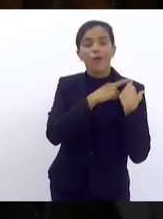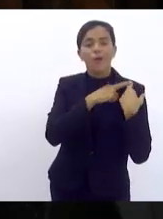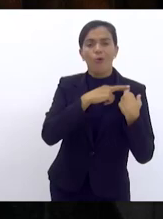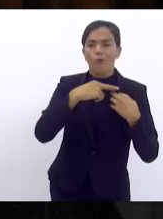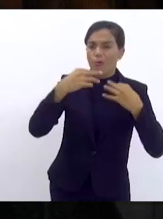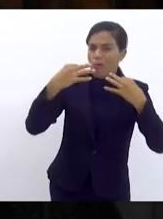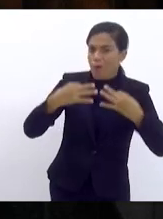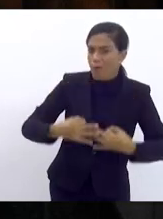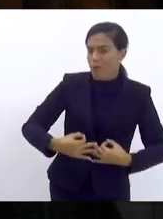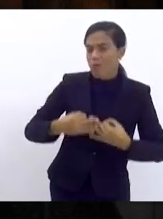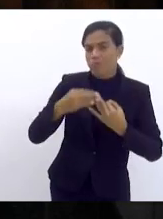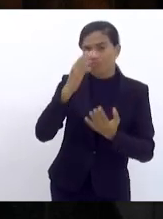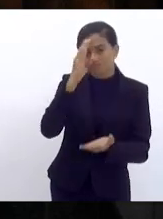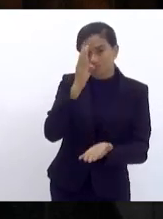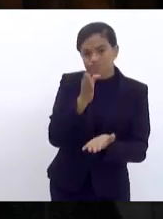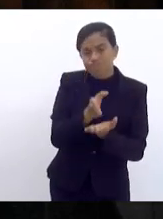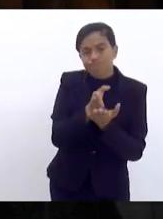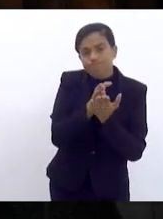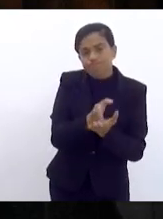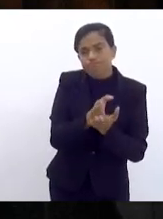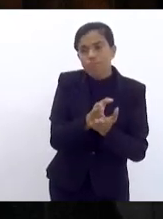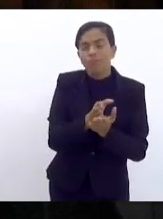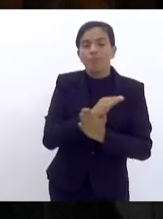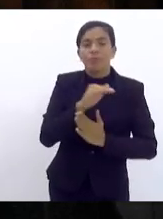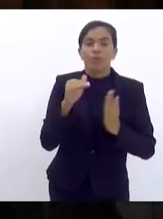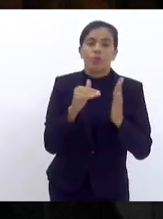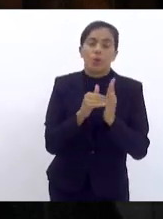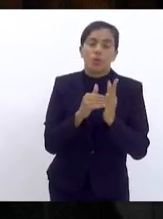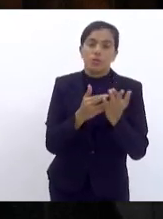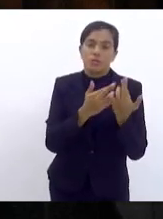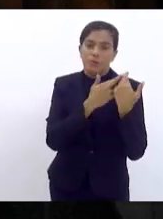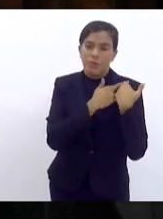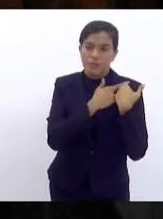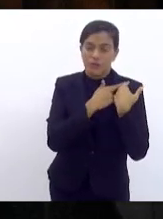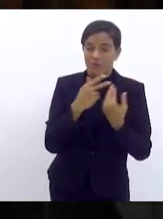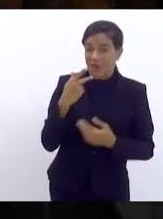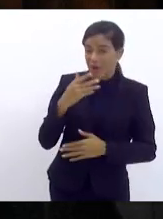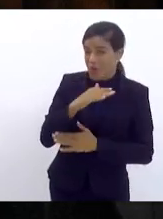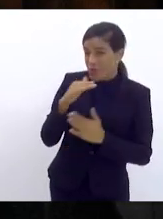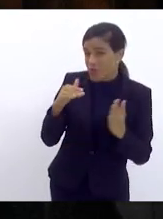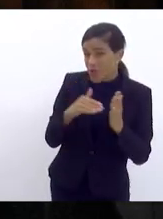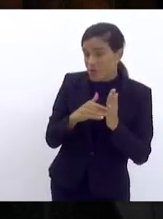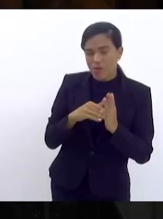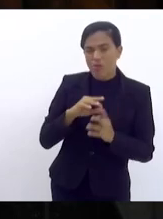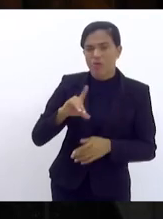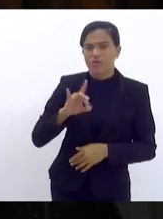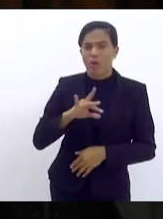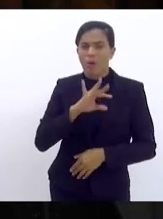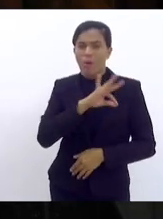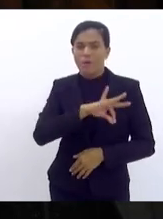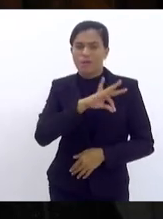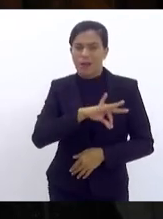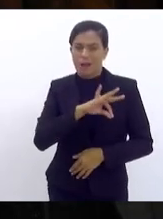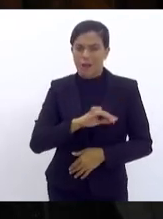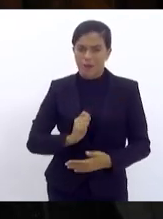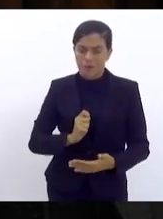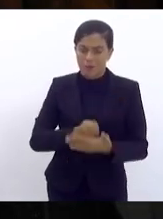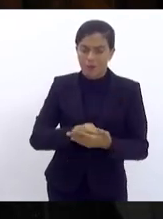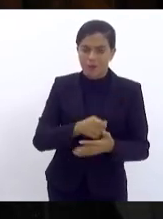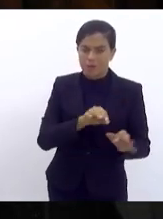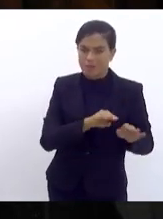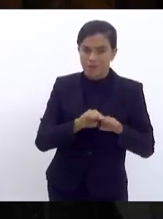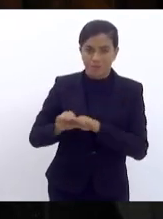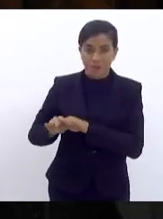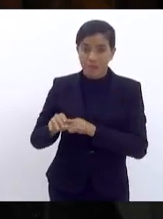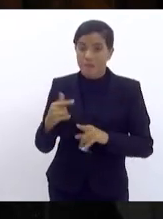de manter em dia todas as obrigações e quando eu digo todas não é só o pagamento de salário porque